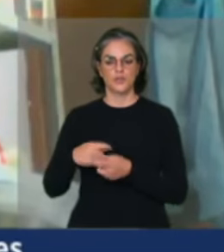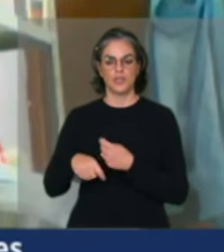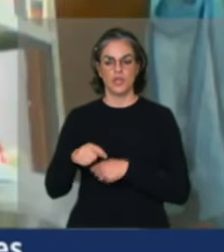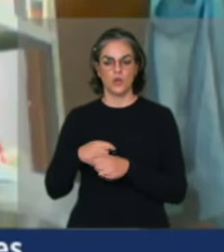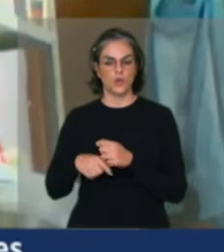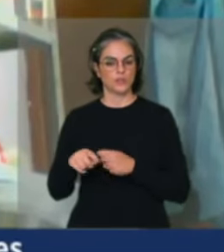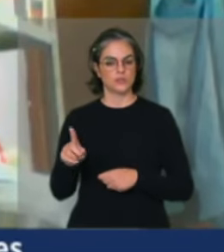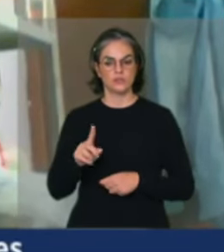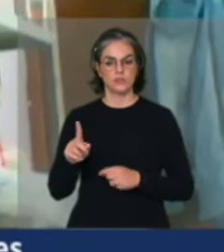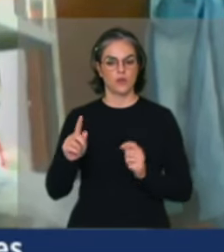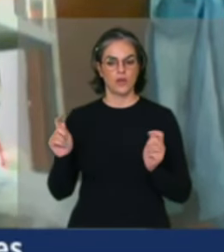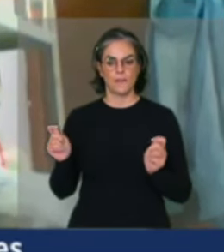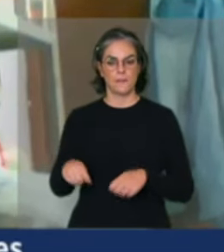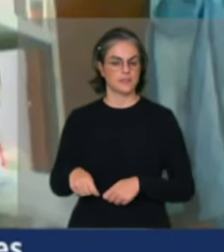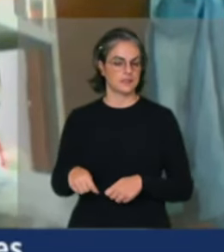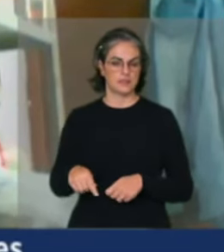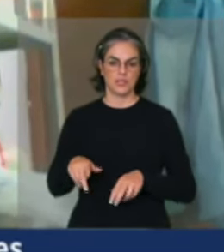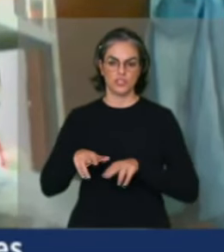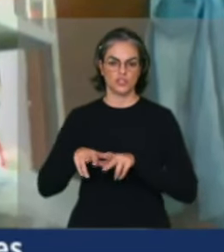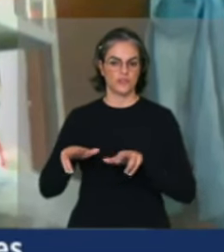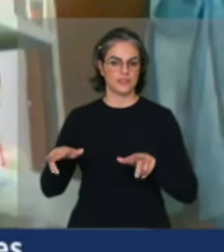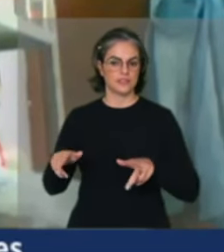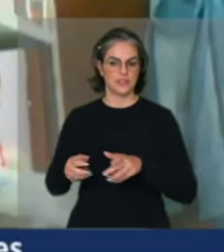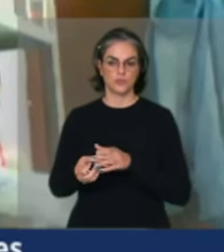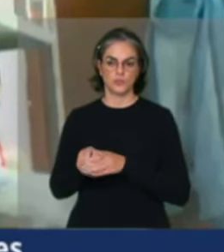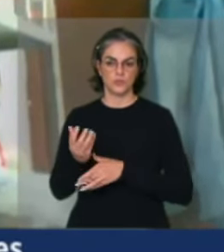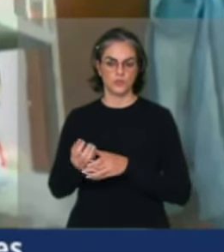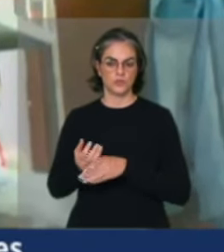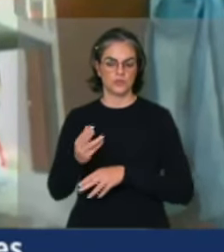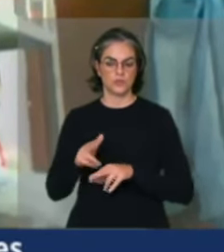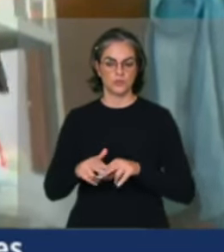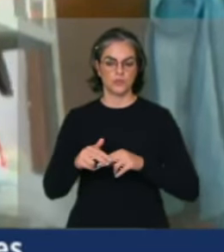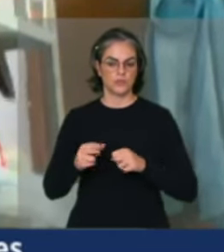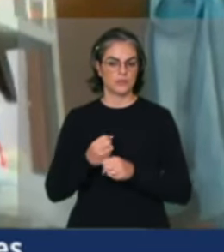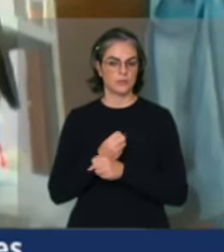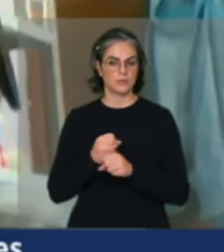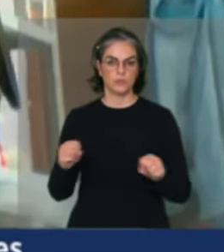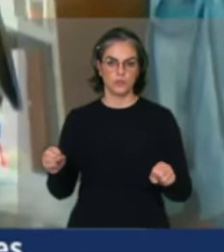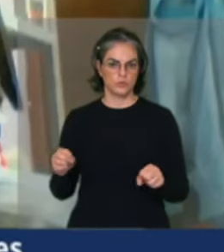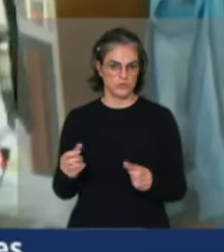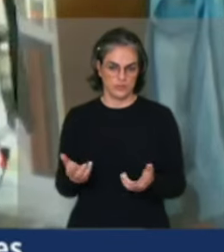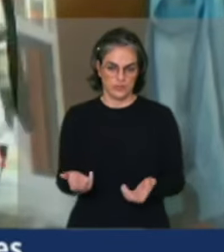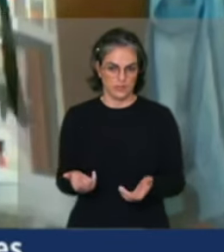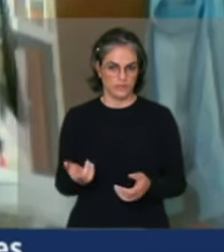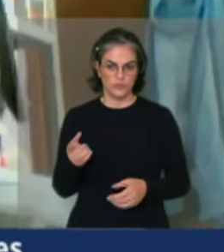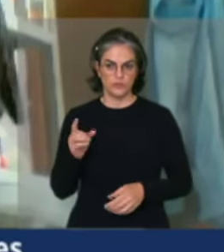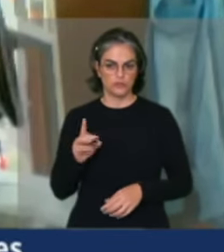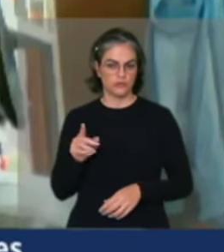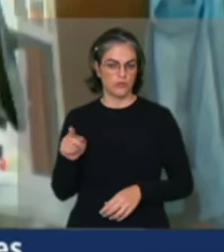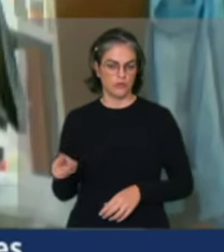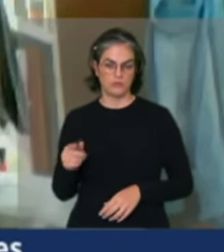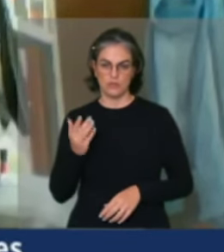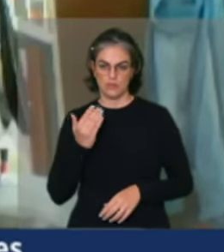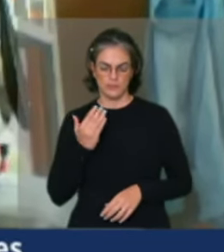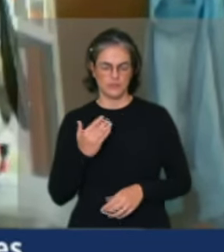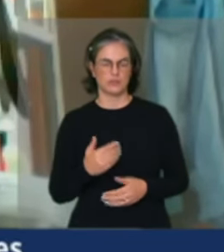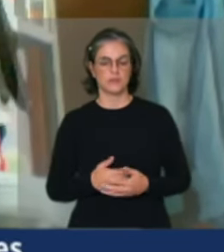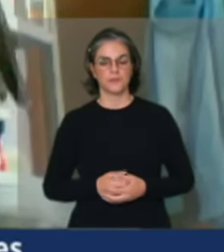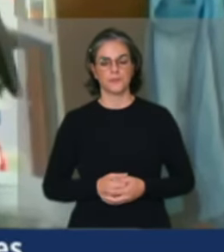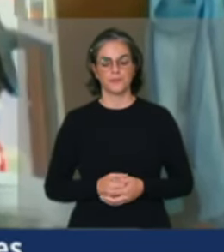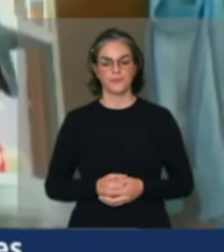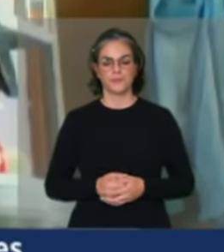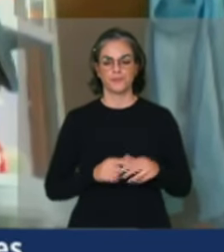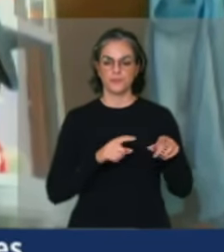a diversidade dos alimentos, portanto, é impossível garantir a soberania alimentar. Só a diversidade do